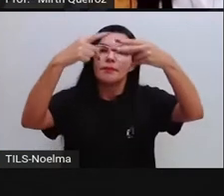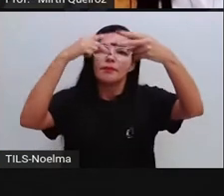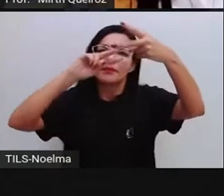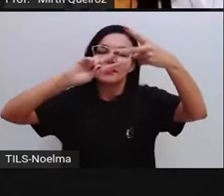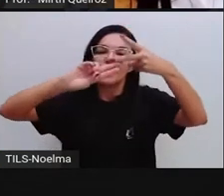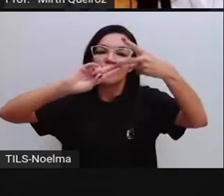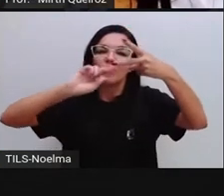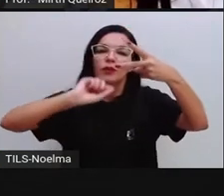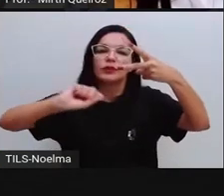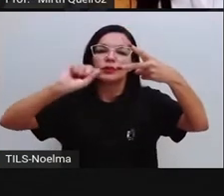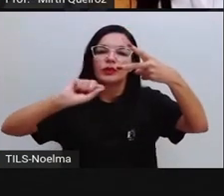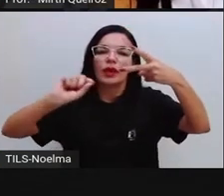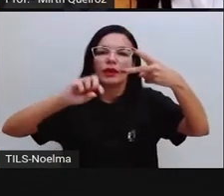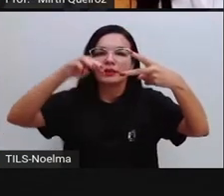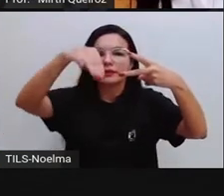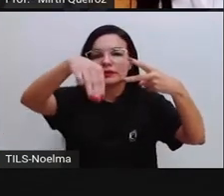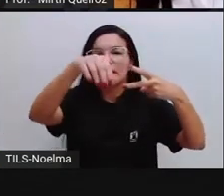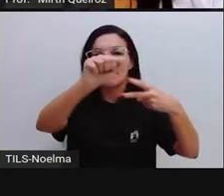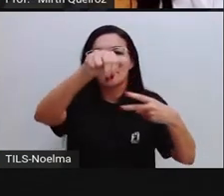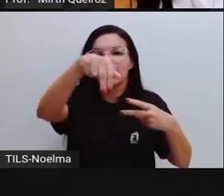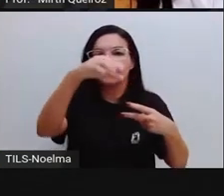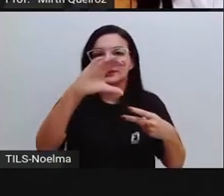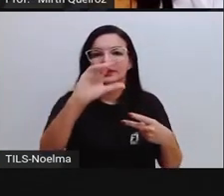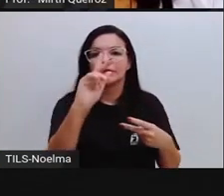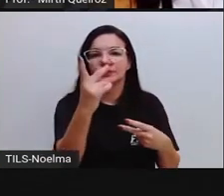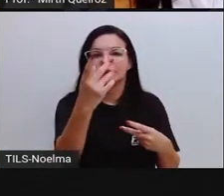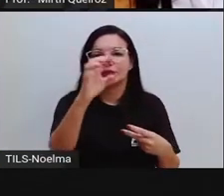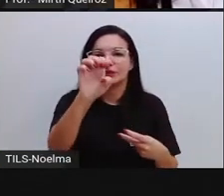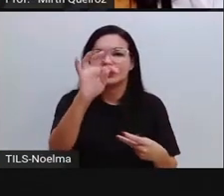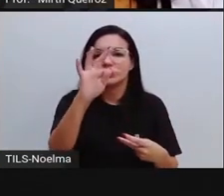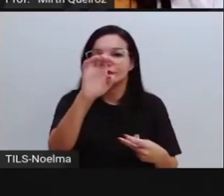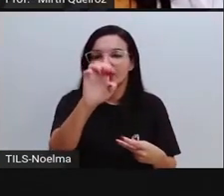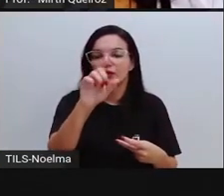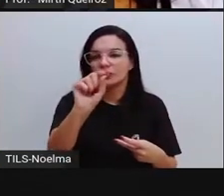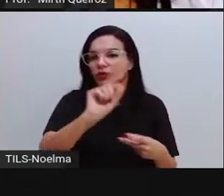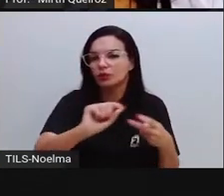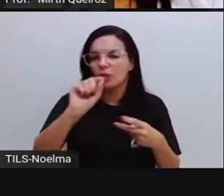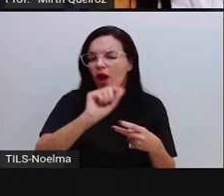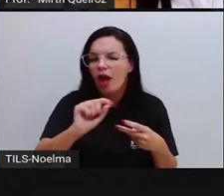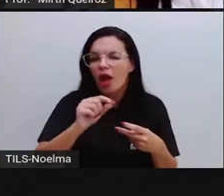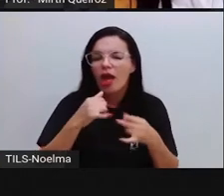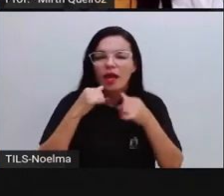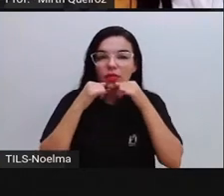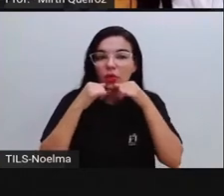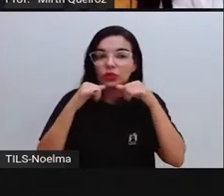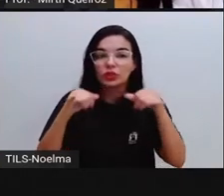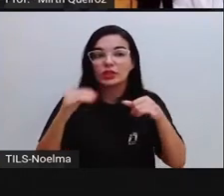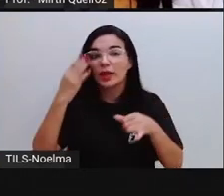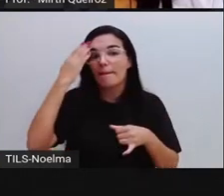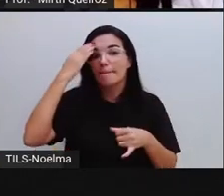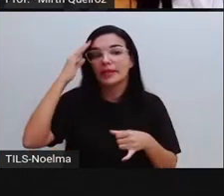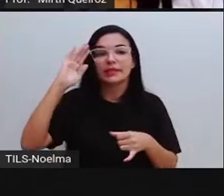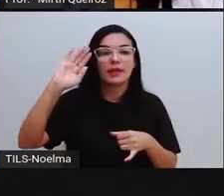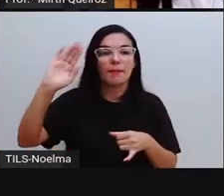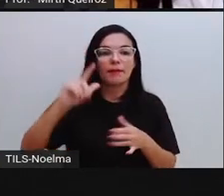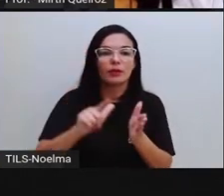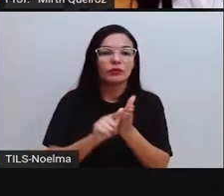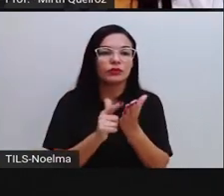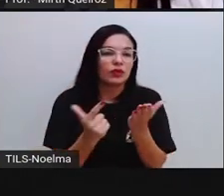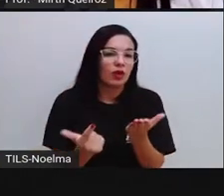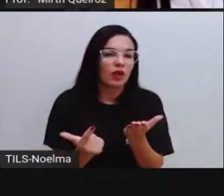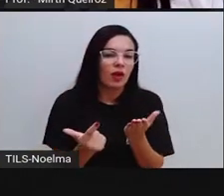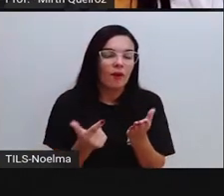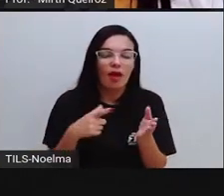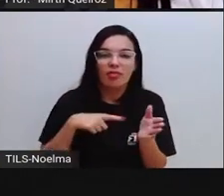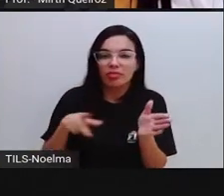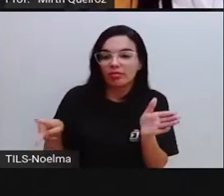A manchete. A manchete, ela é a notícia principal do jornal e ela vem em destaque na primeira